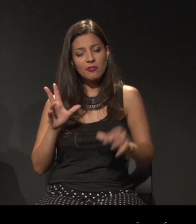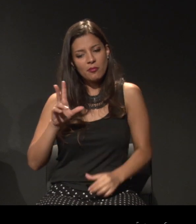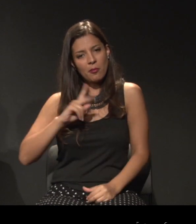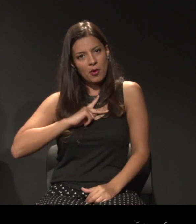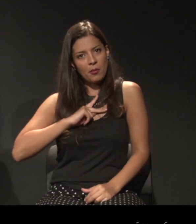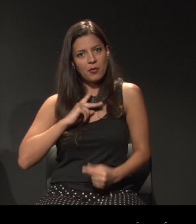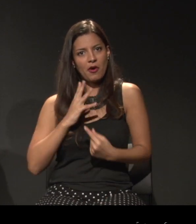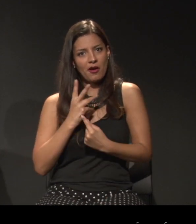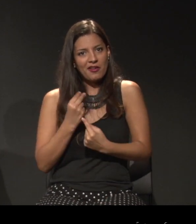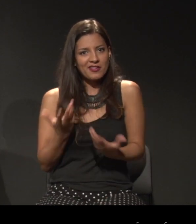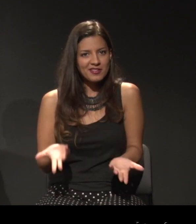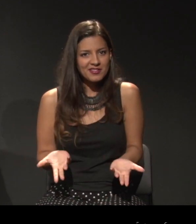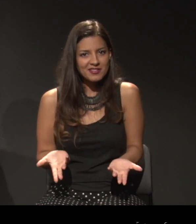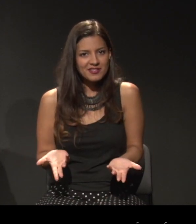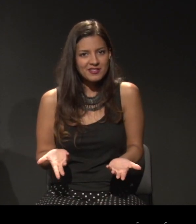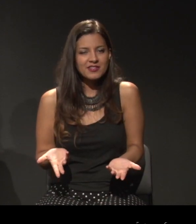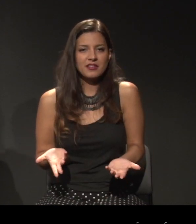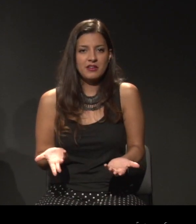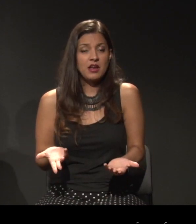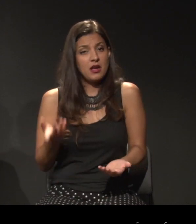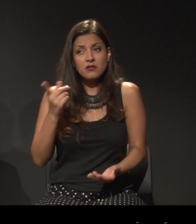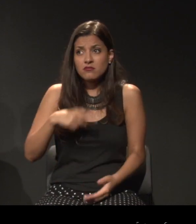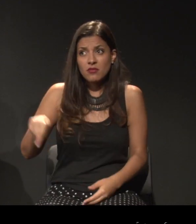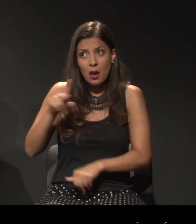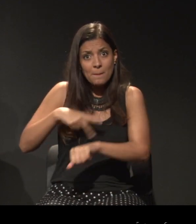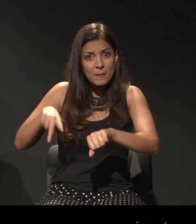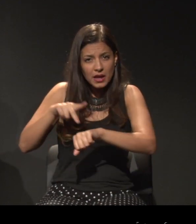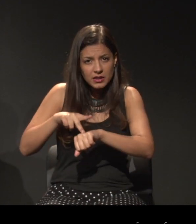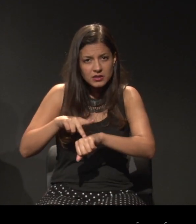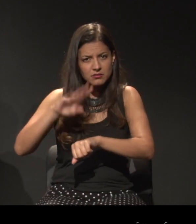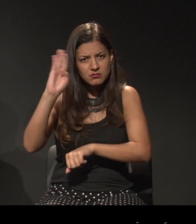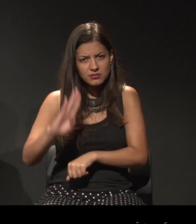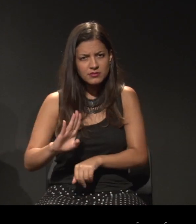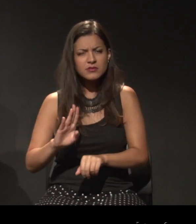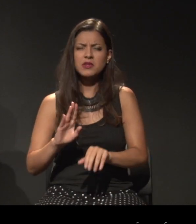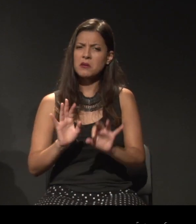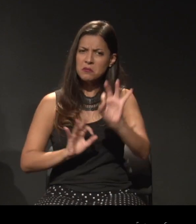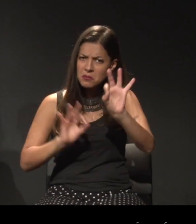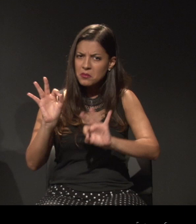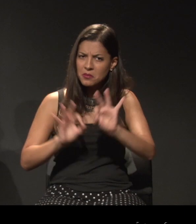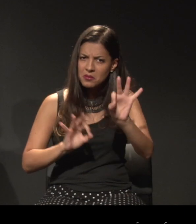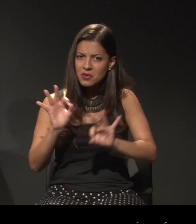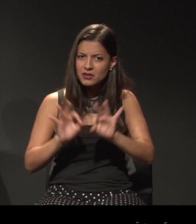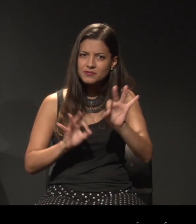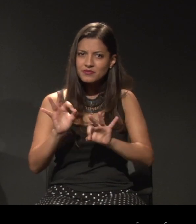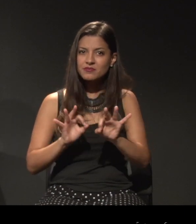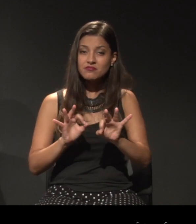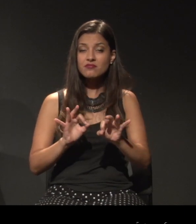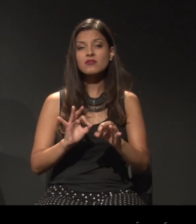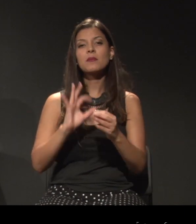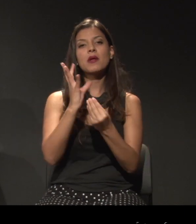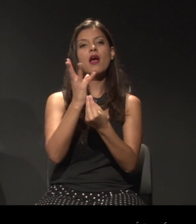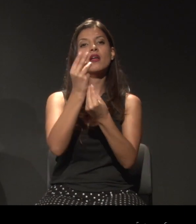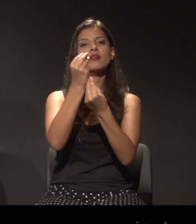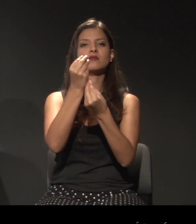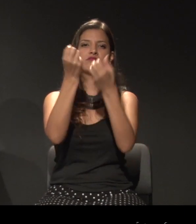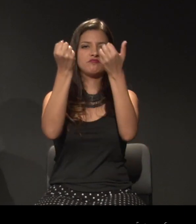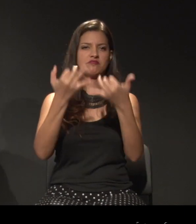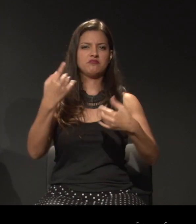Será que o país está preparado para artistas, para sermos, para falar de artistas?